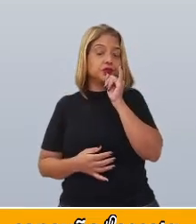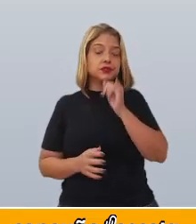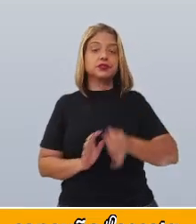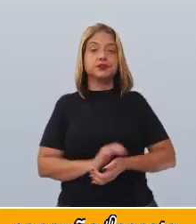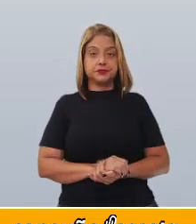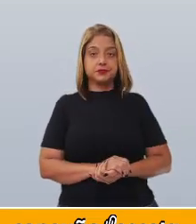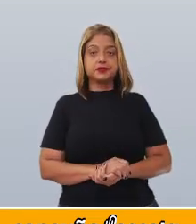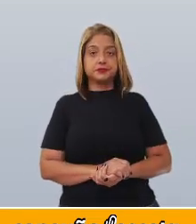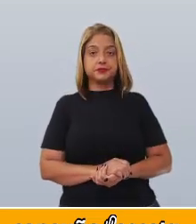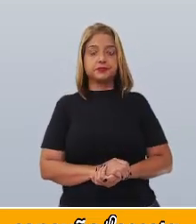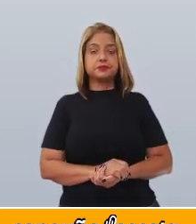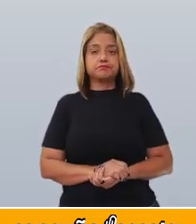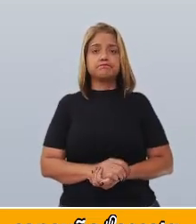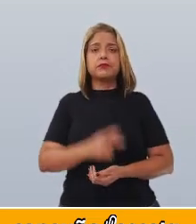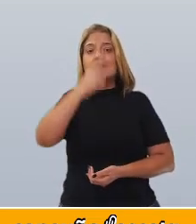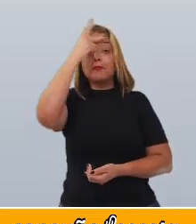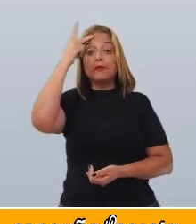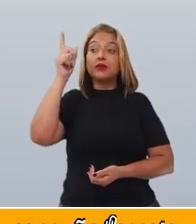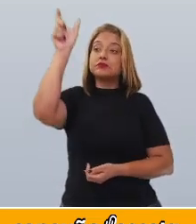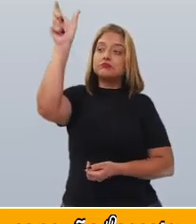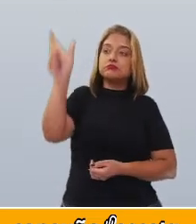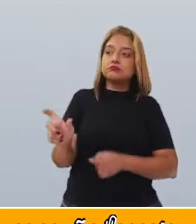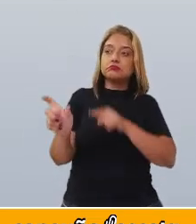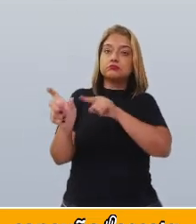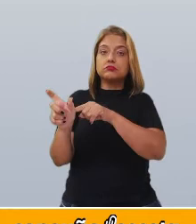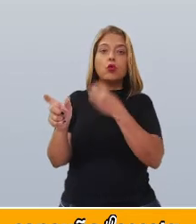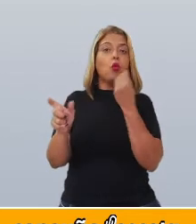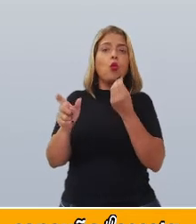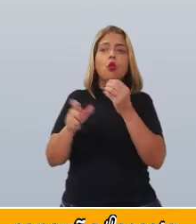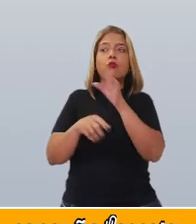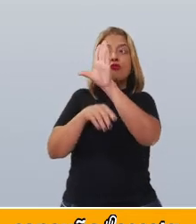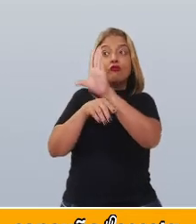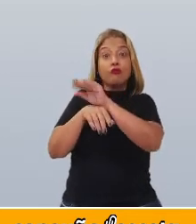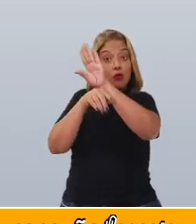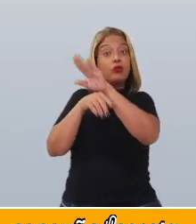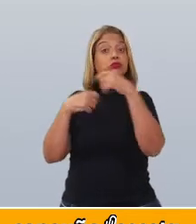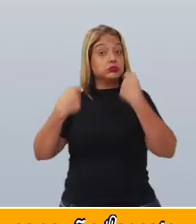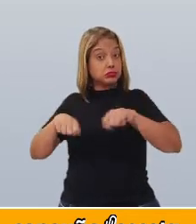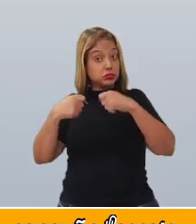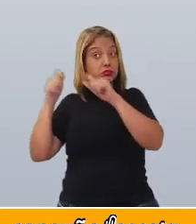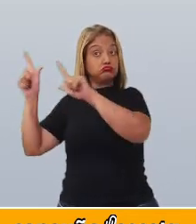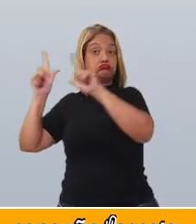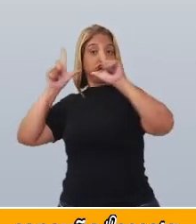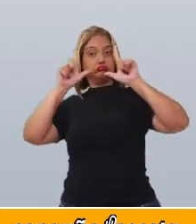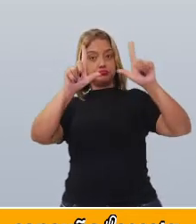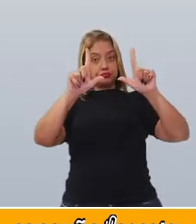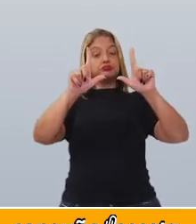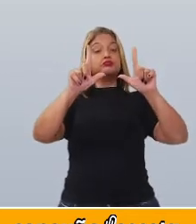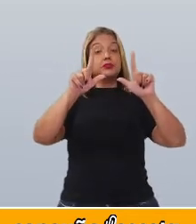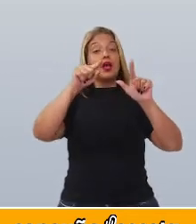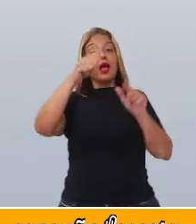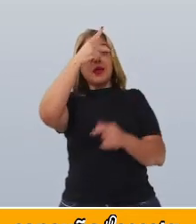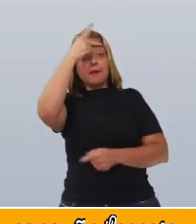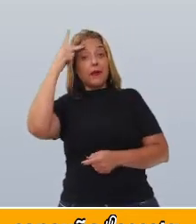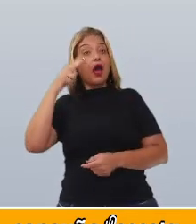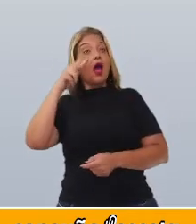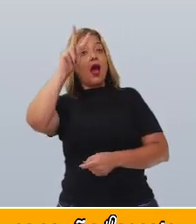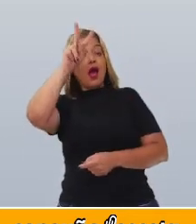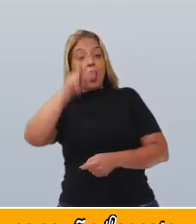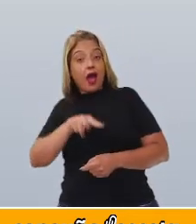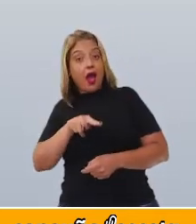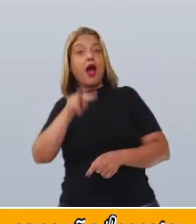a imagem da pessoa entrevistada. É importante colocar uma foto da pessoa entrevistada para que o leitor faça esse